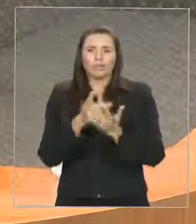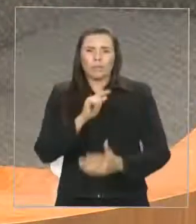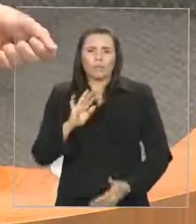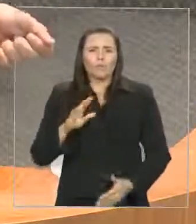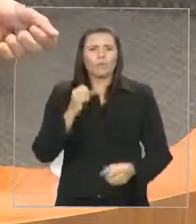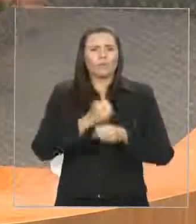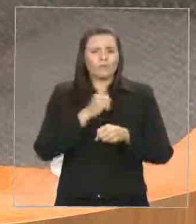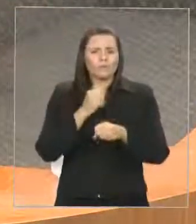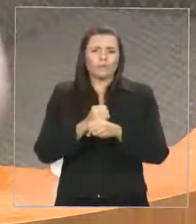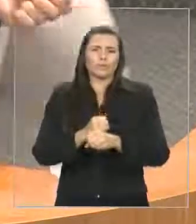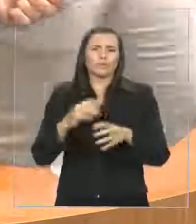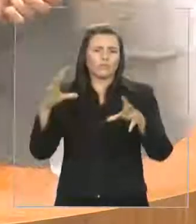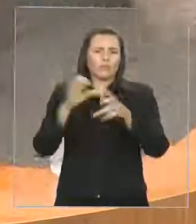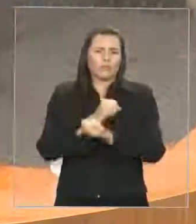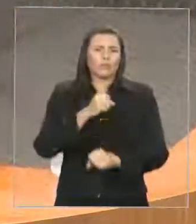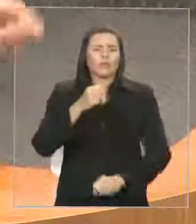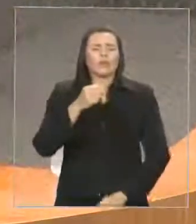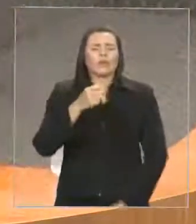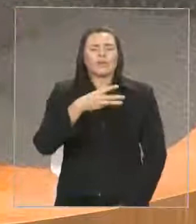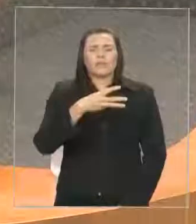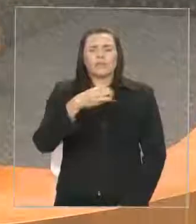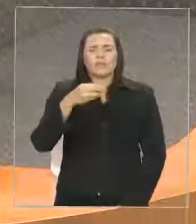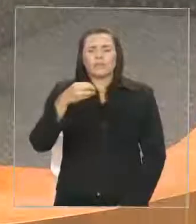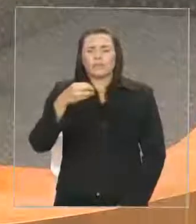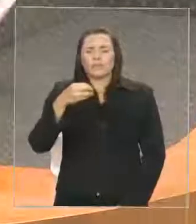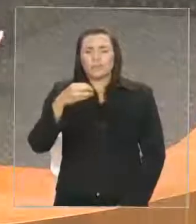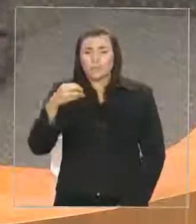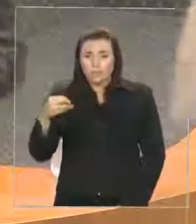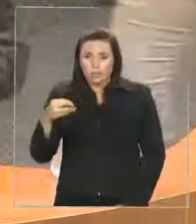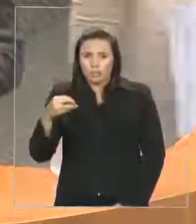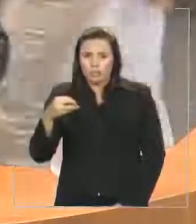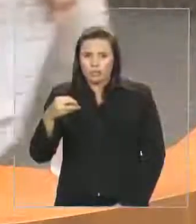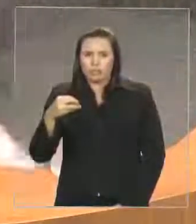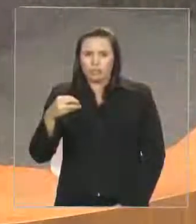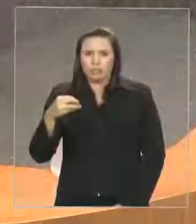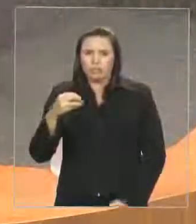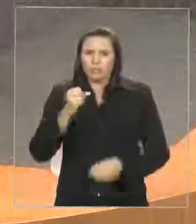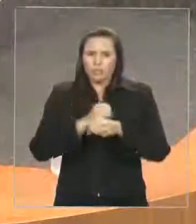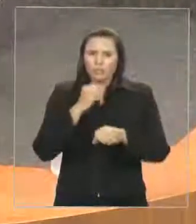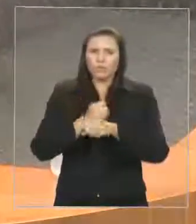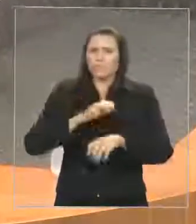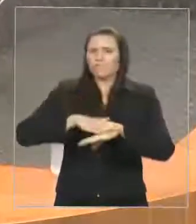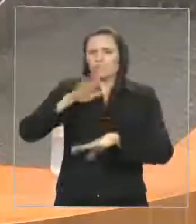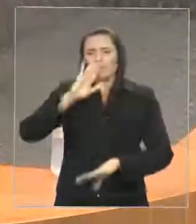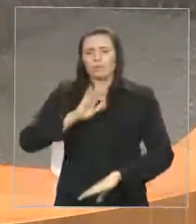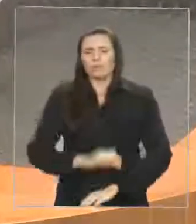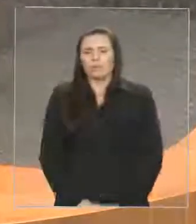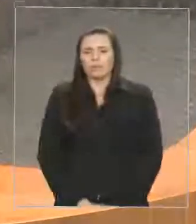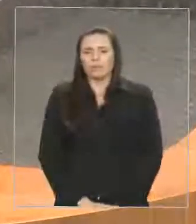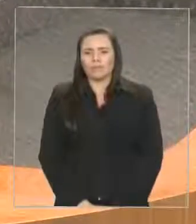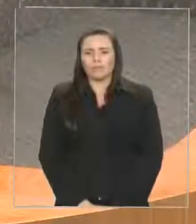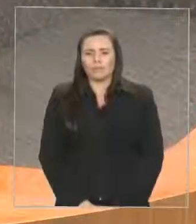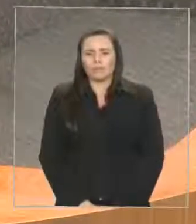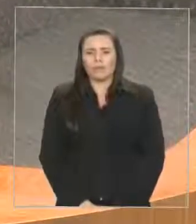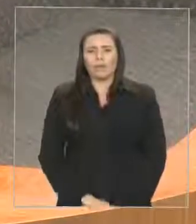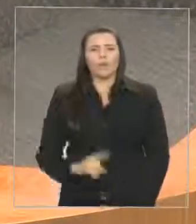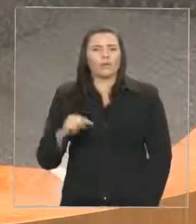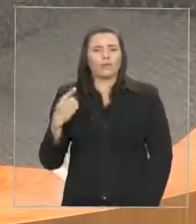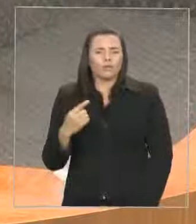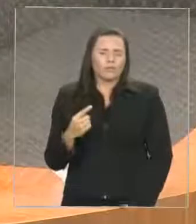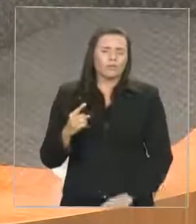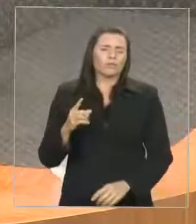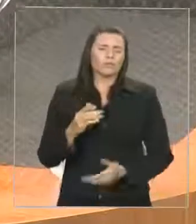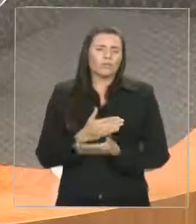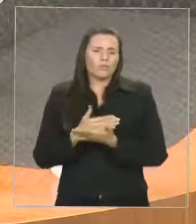de 300 reformas manutenções e reconstruções dessas escolas. nós idealizamos um projeto e colocamos em prática, que é o